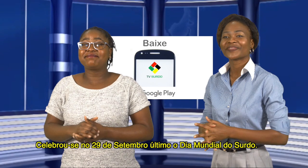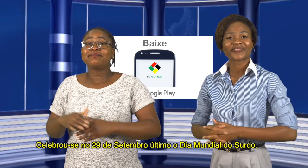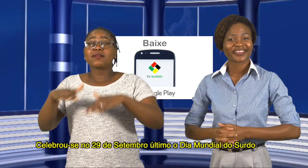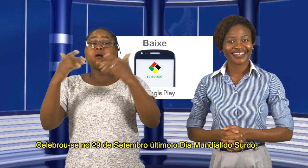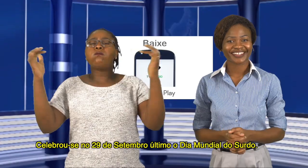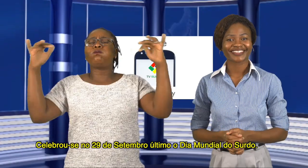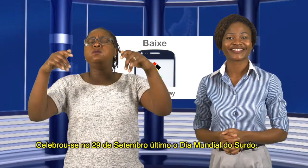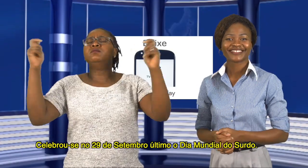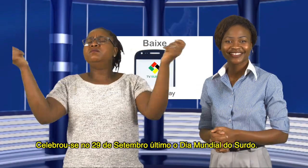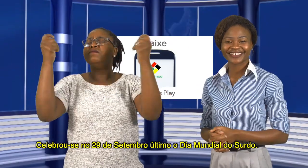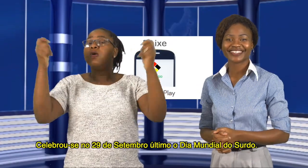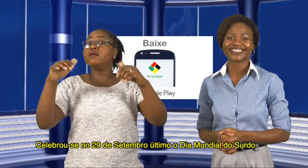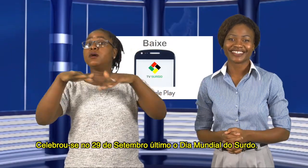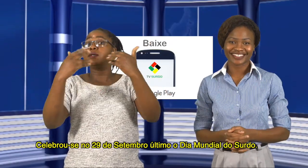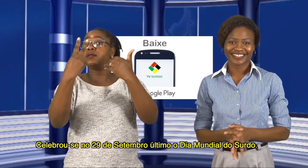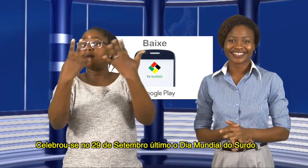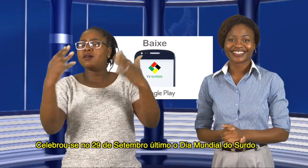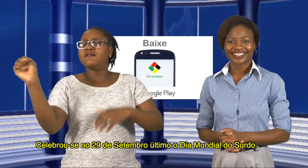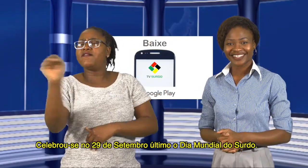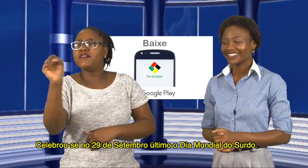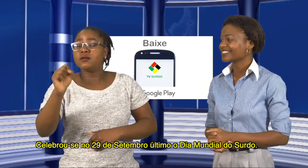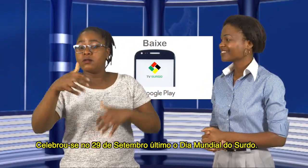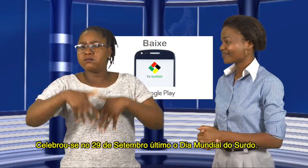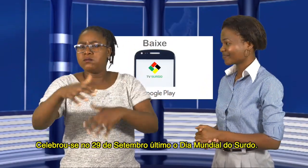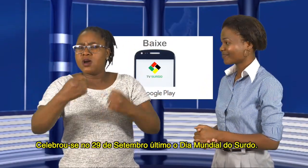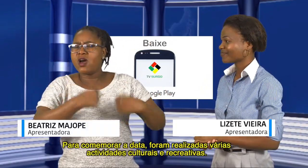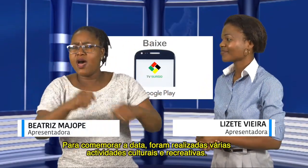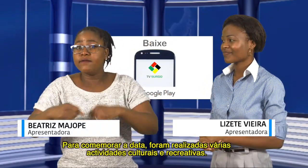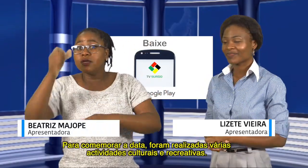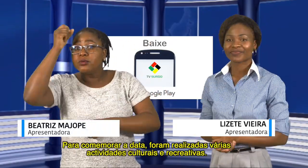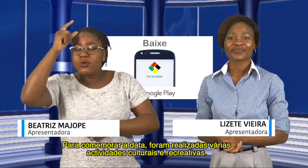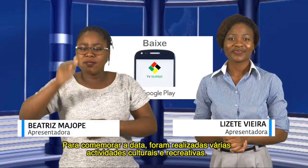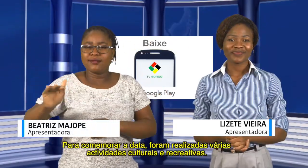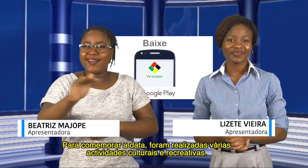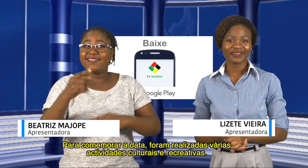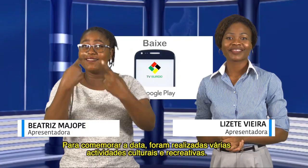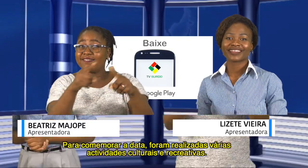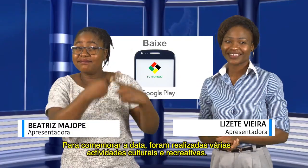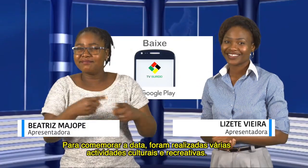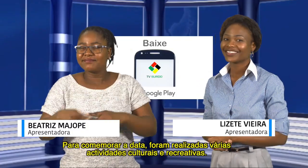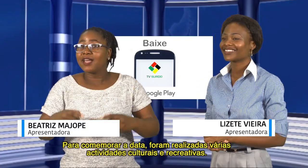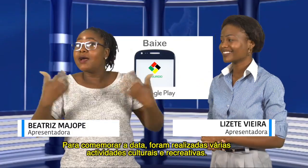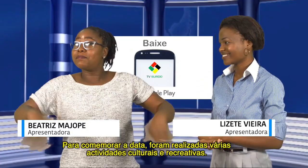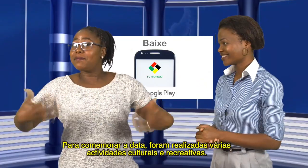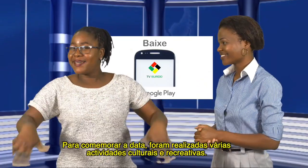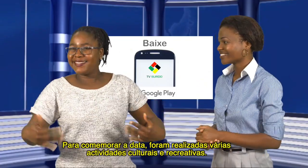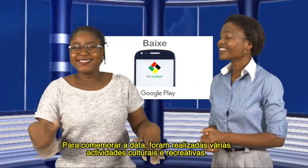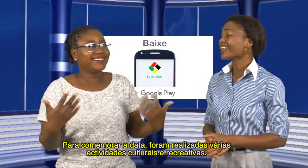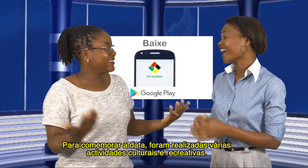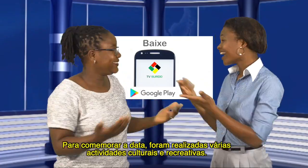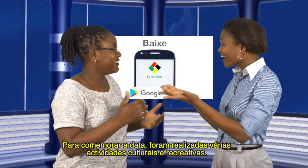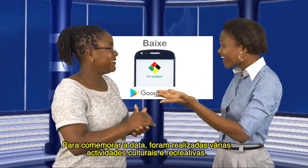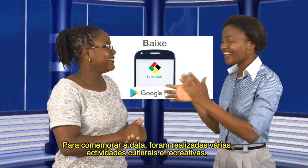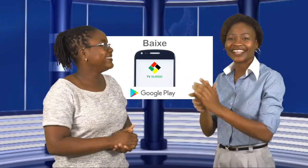Celebrou-se no dia 29 de setembro último, o Dia Mundial do Surdo. Para comemorar a data, foram realizadas várias atividades